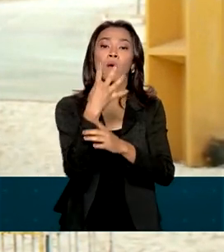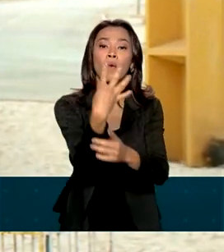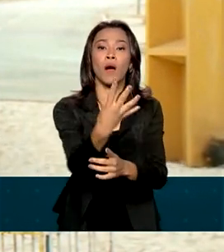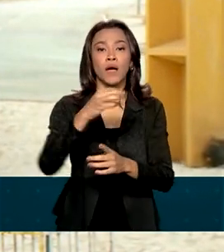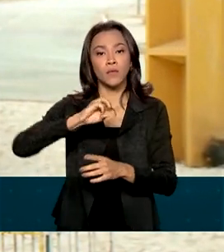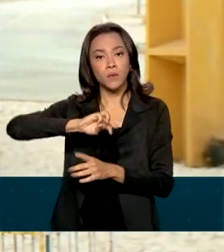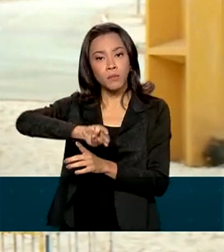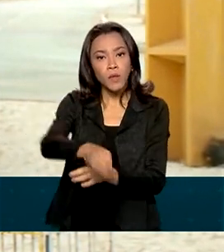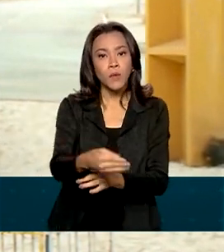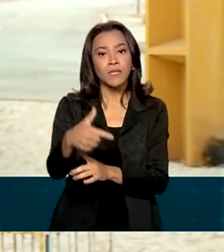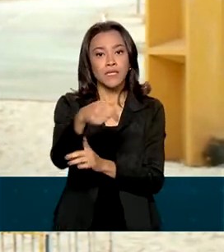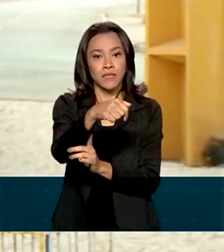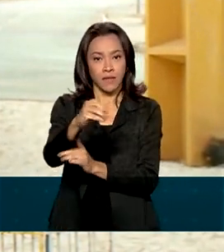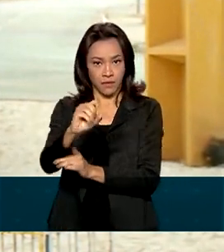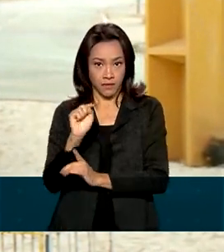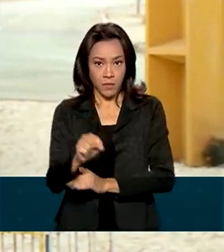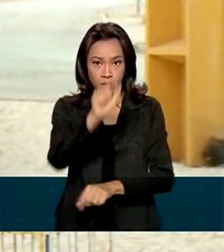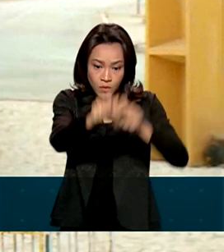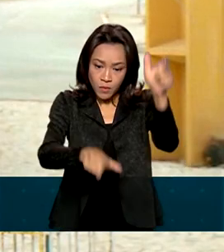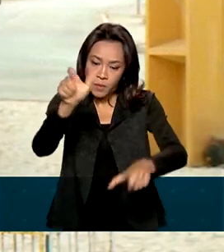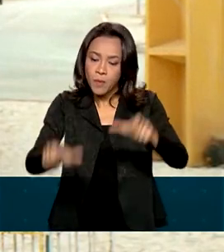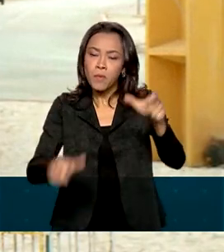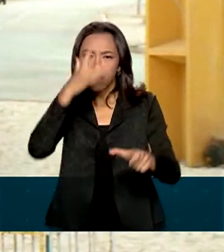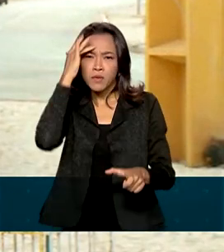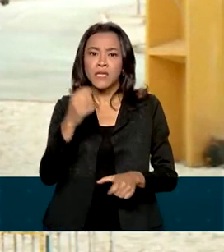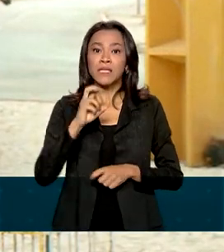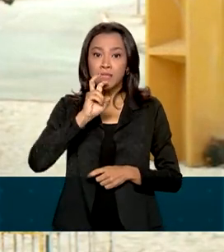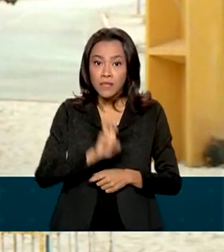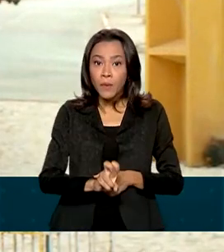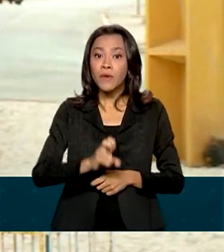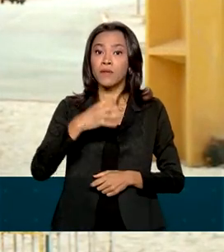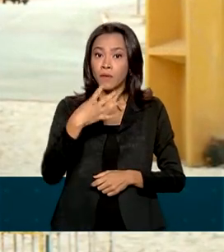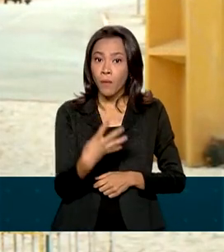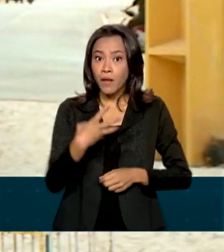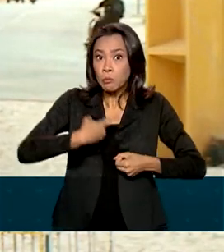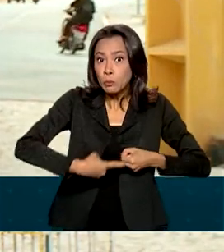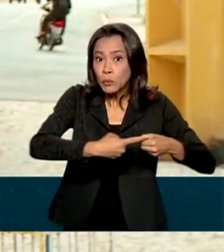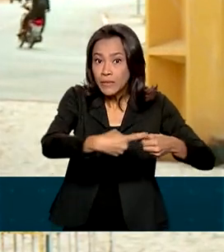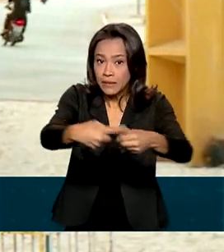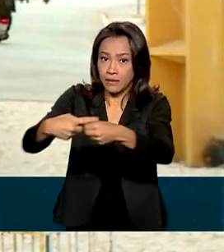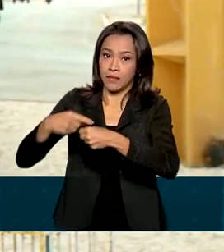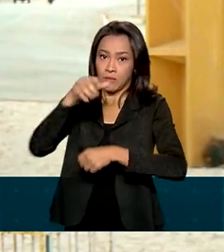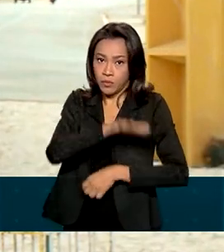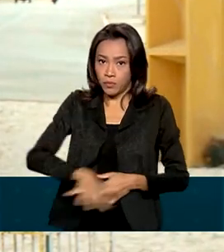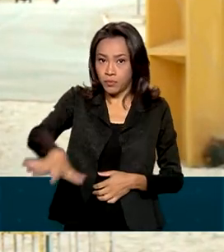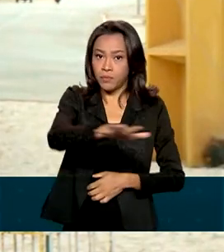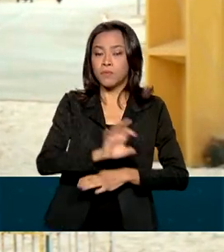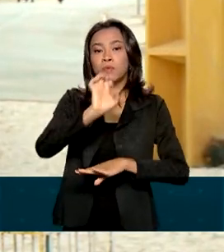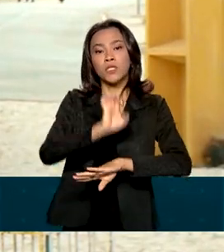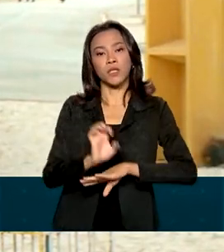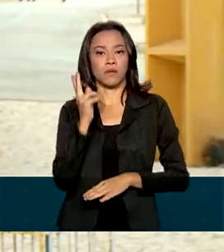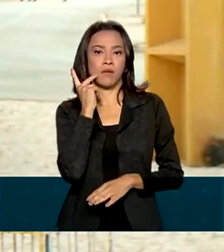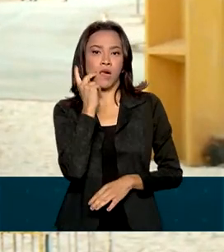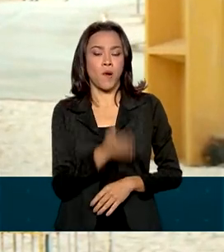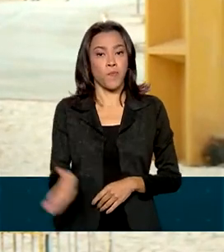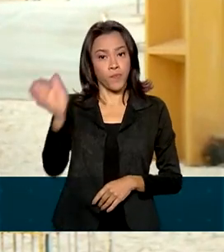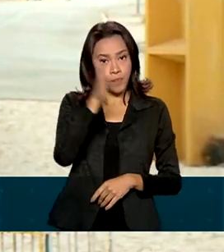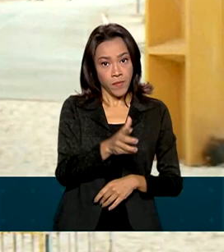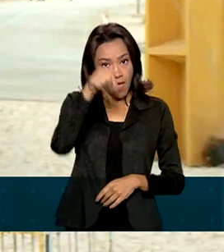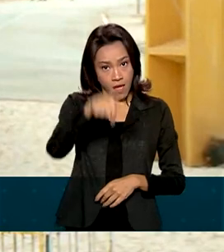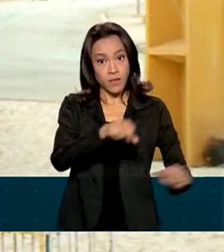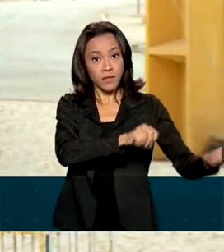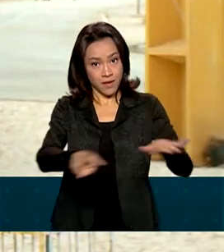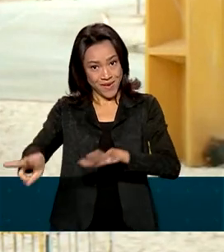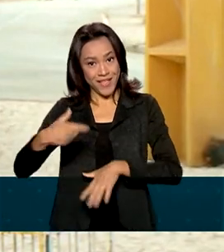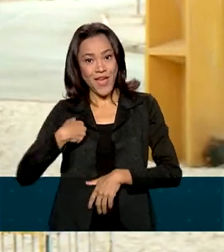e 700 mil pessoas em 54 municípios aqui do estado do Ceará. E olha, durante essa semana aqui no Ceará, eu